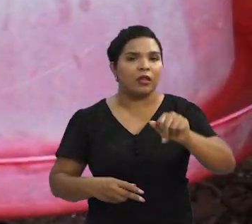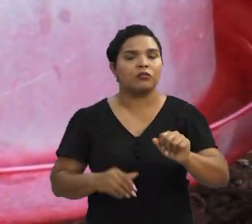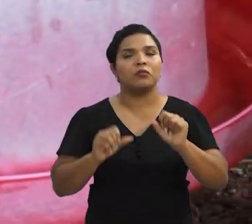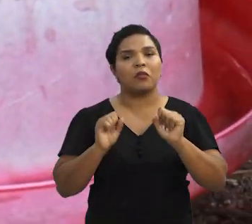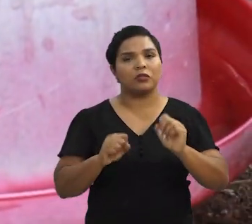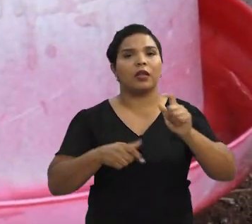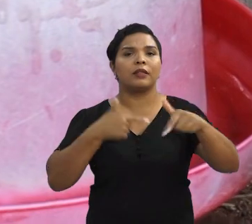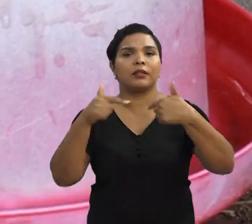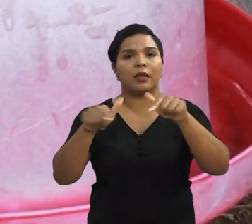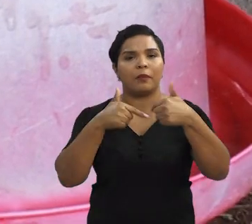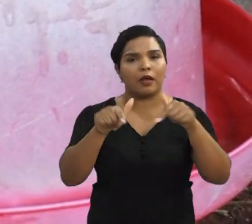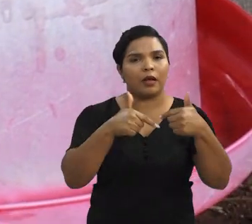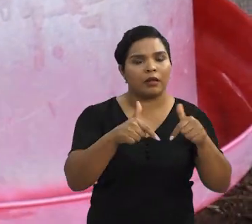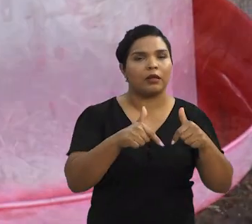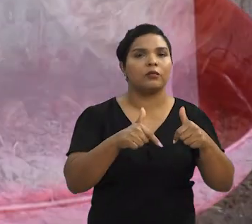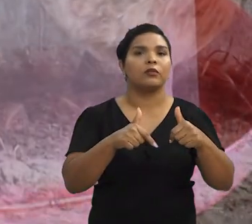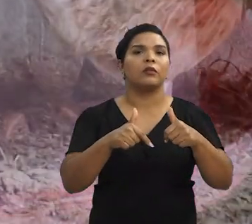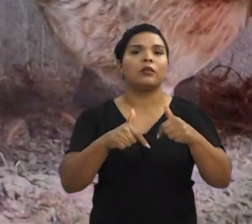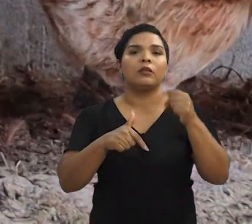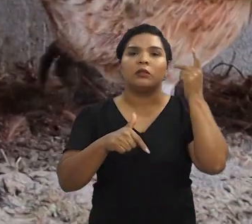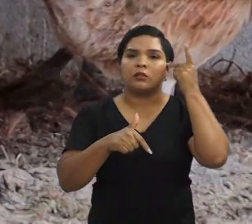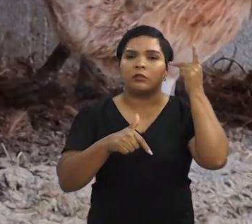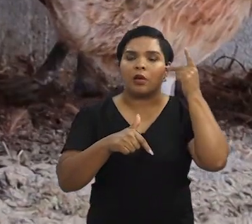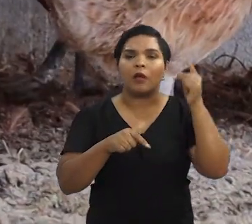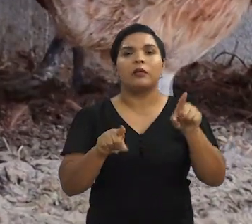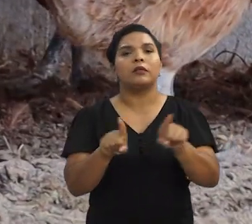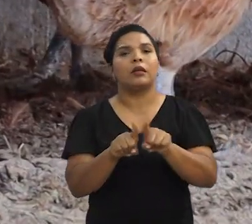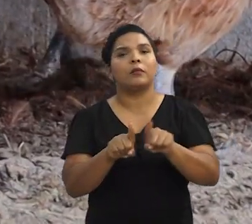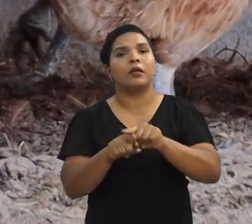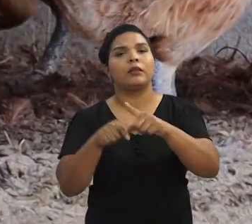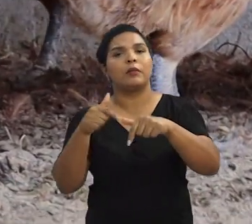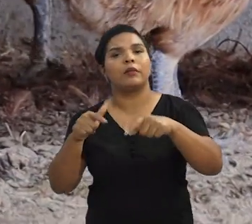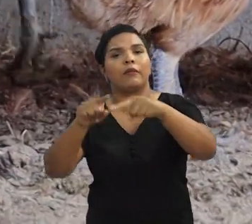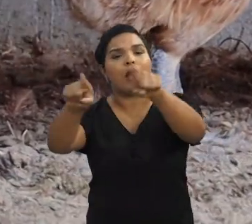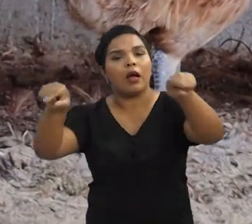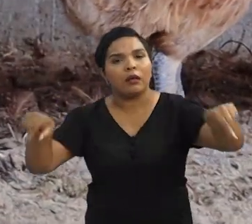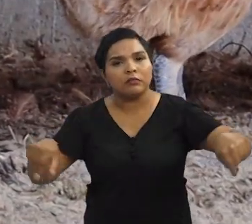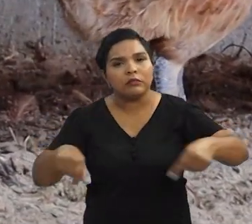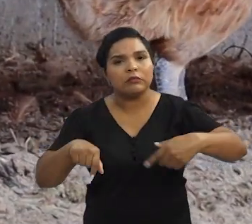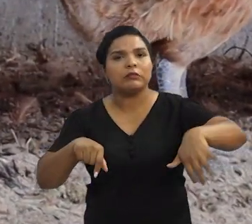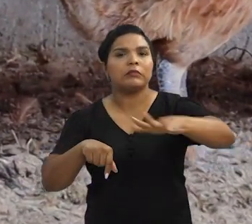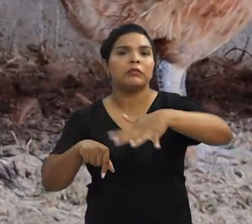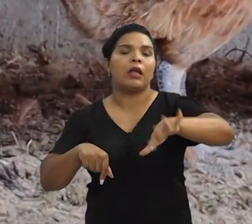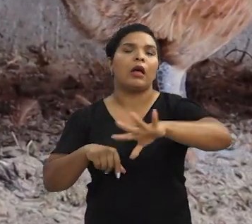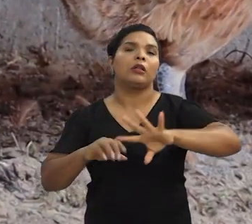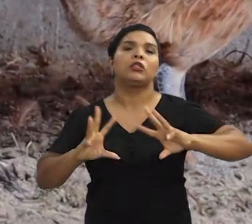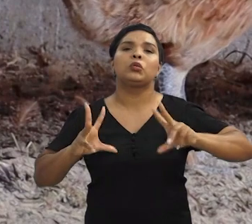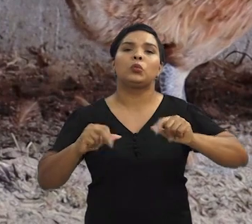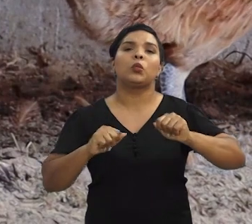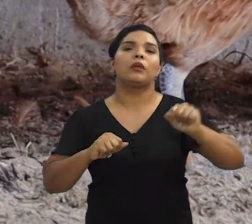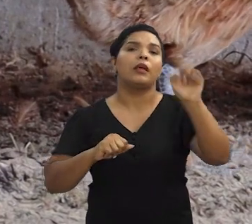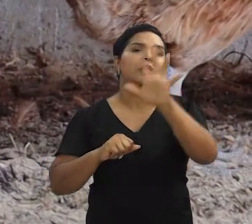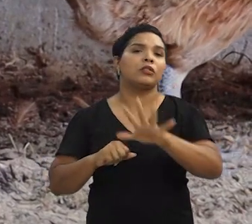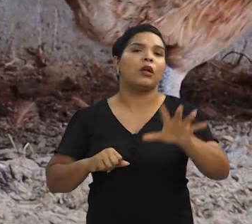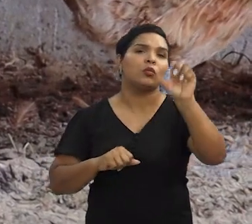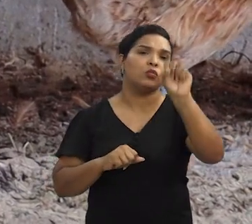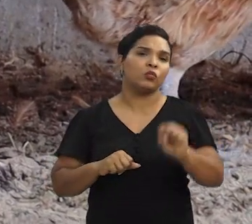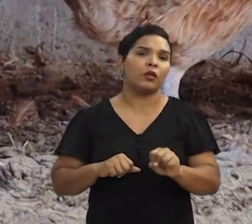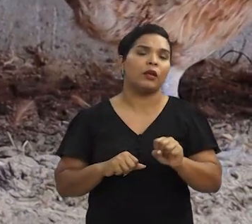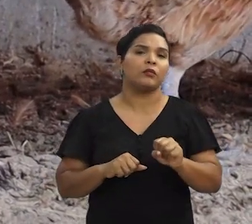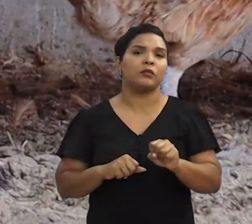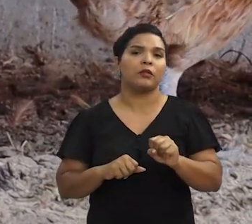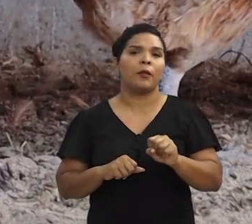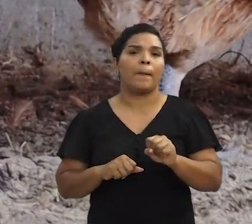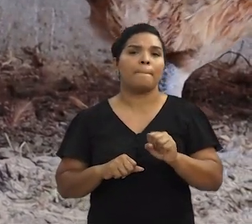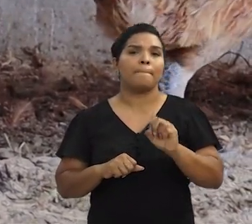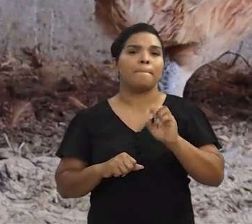genético a gente já trabalha no Quilombo em Ribeirão do Largo. Nós já temos vários quintais produtivos em toda a região do Sudoeste de Bom